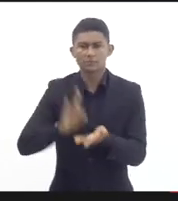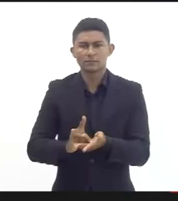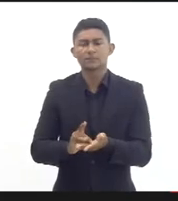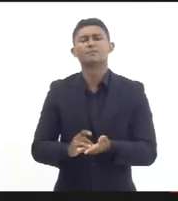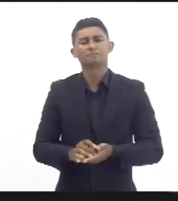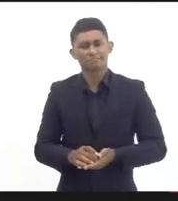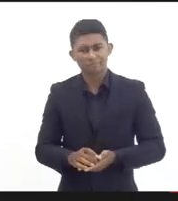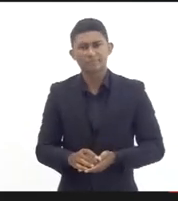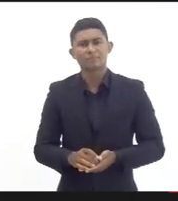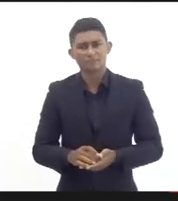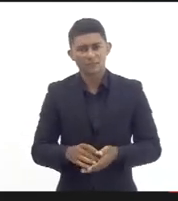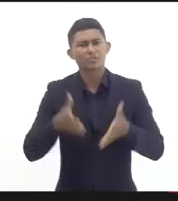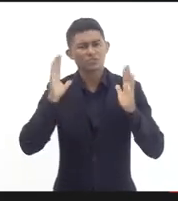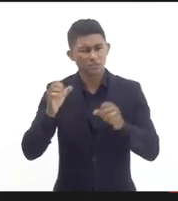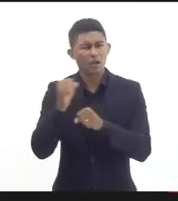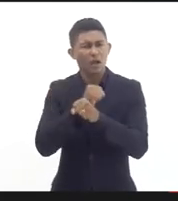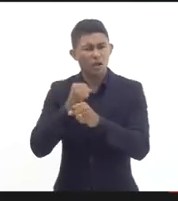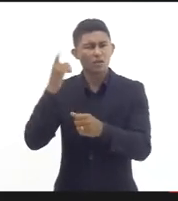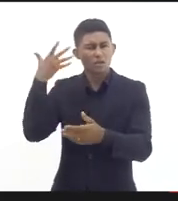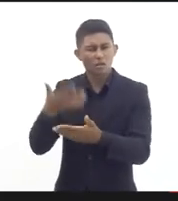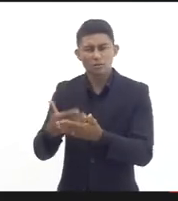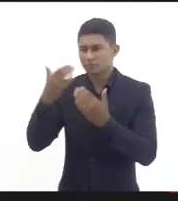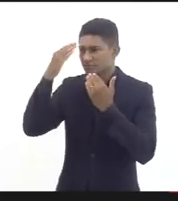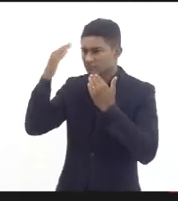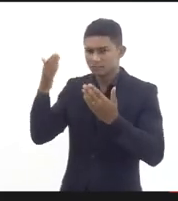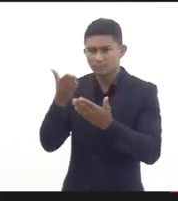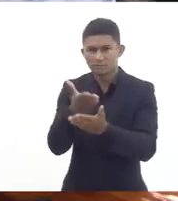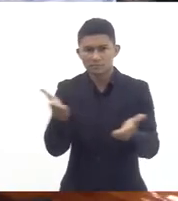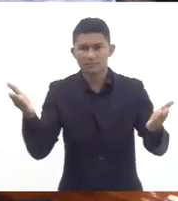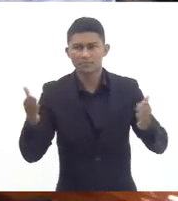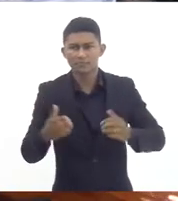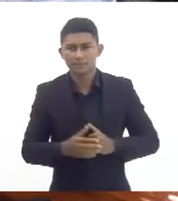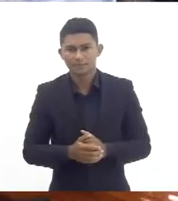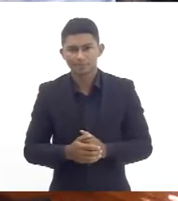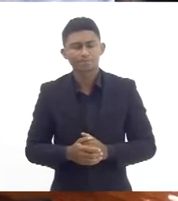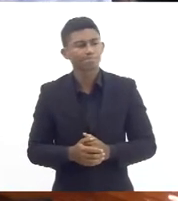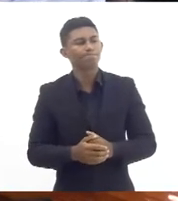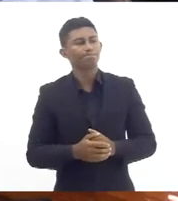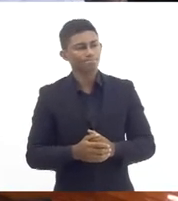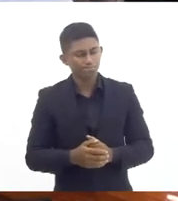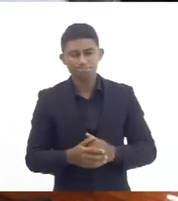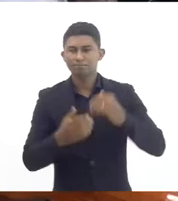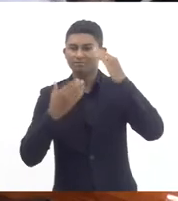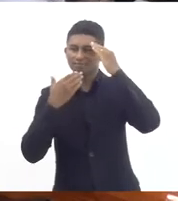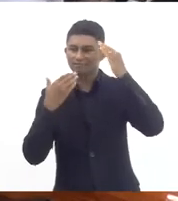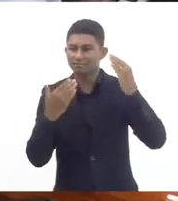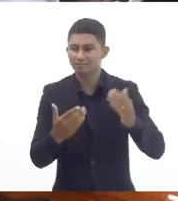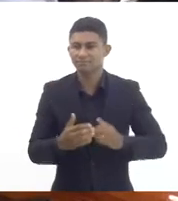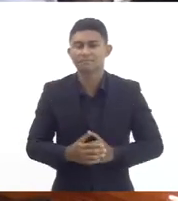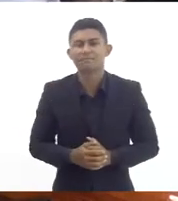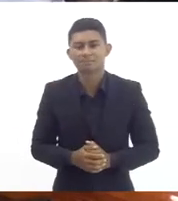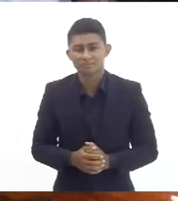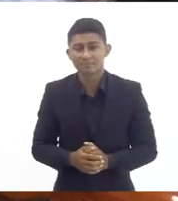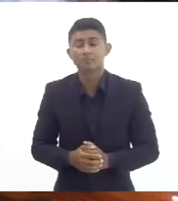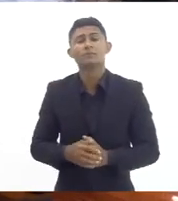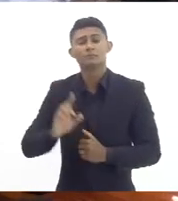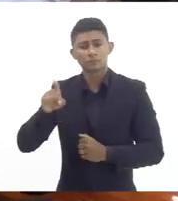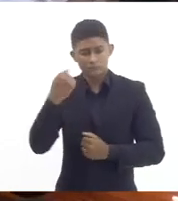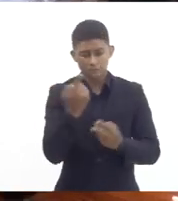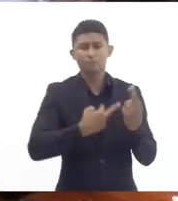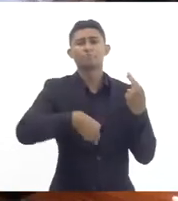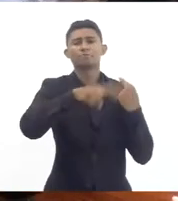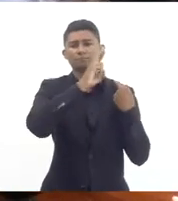não é de hoje é de muito tempo obrigado a todos obrigado Rose e a gente tem o compromisso de na